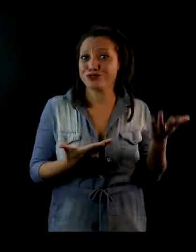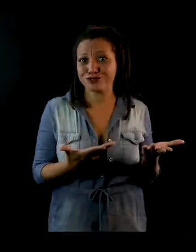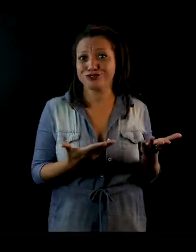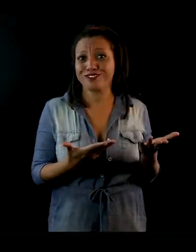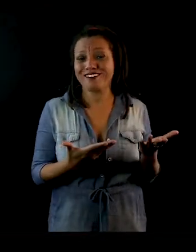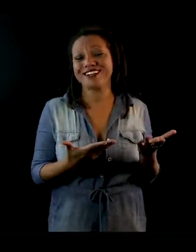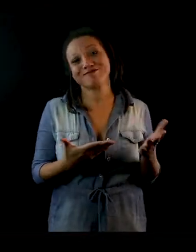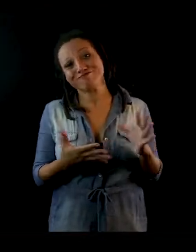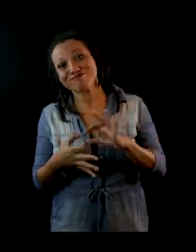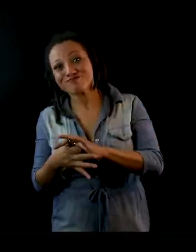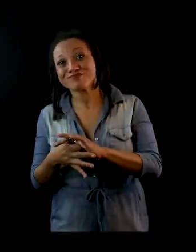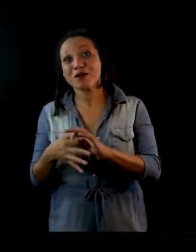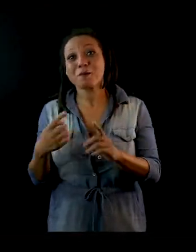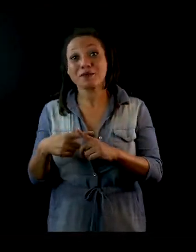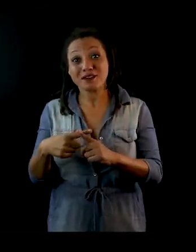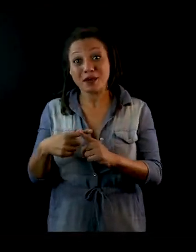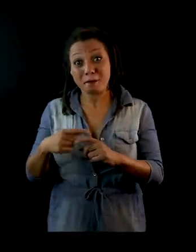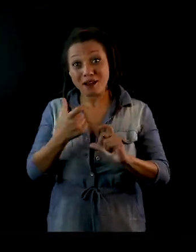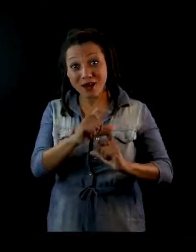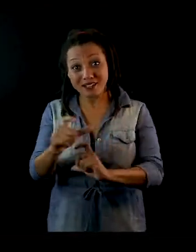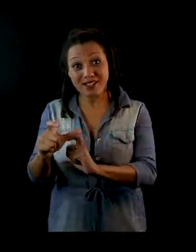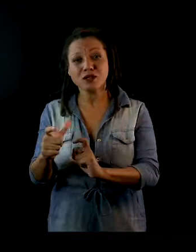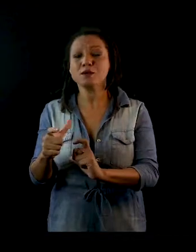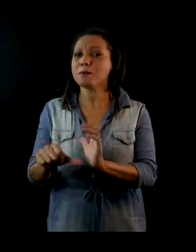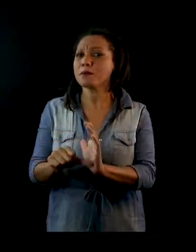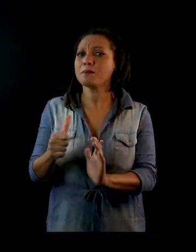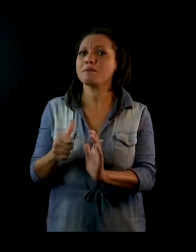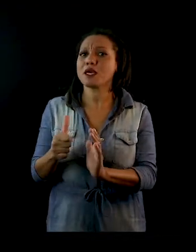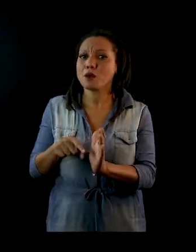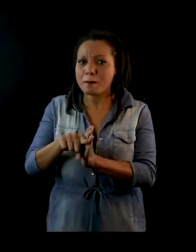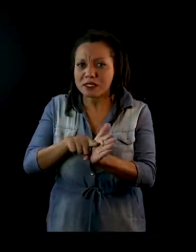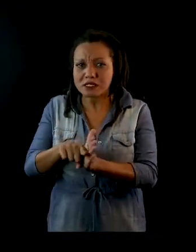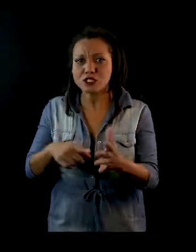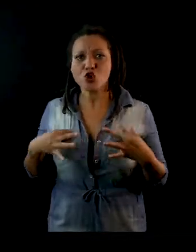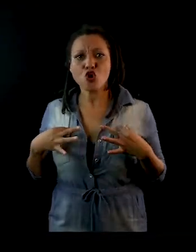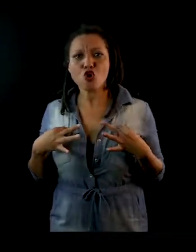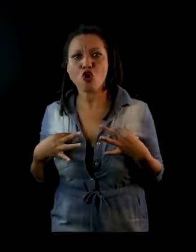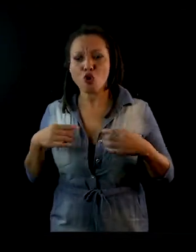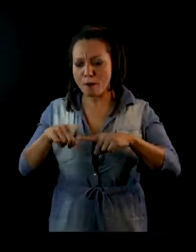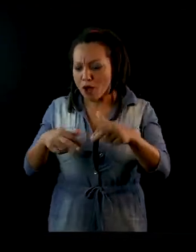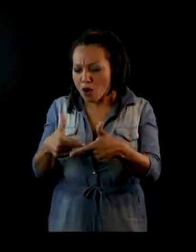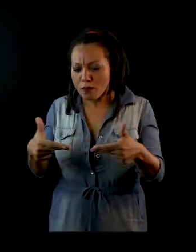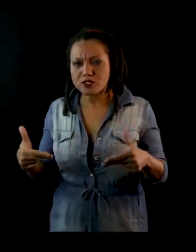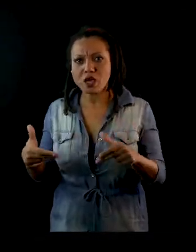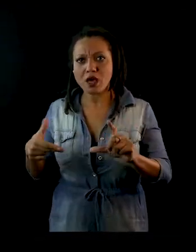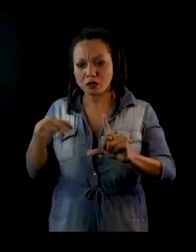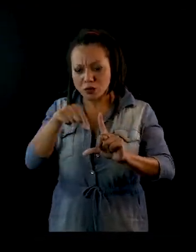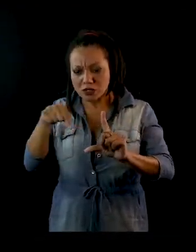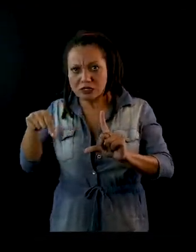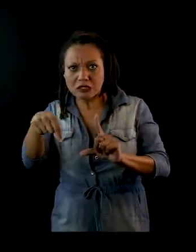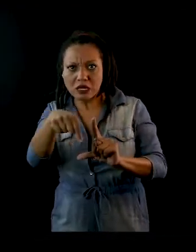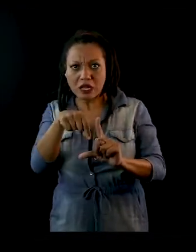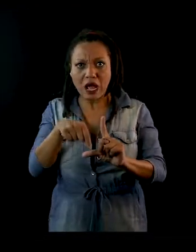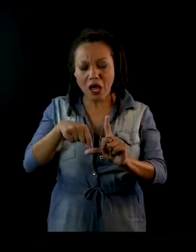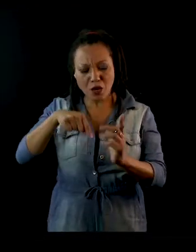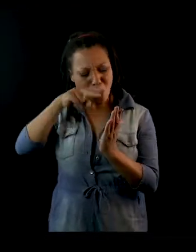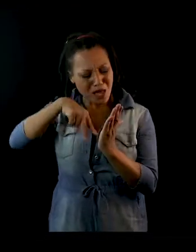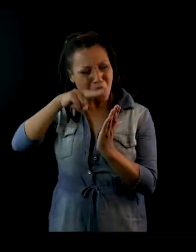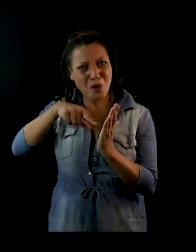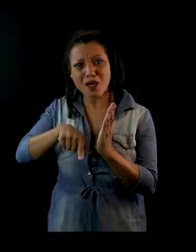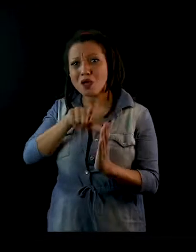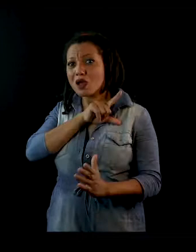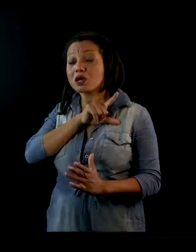descobrindo roupas, objetos cênicos, cenários. Então, tudo isso é importante para poder compor a história.